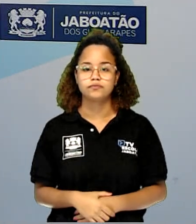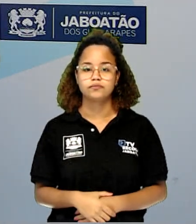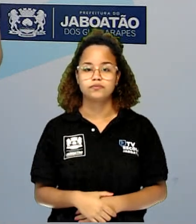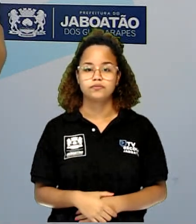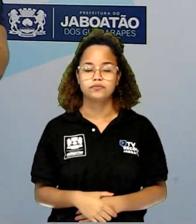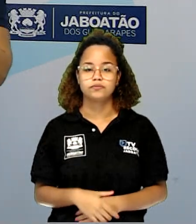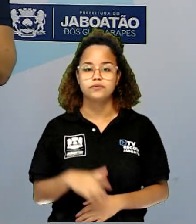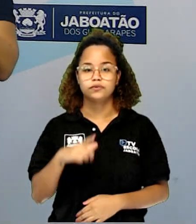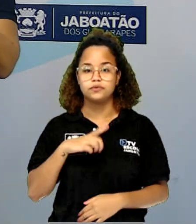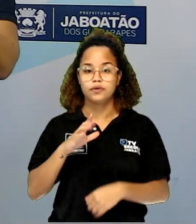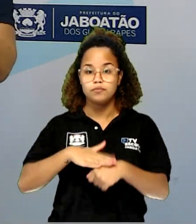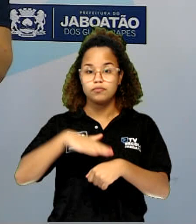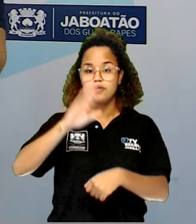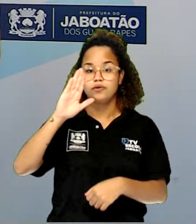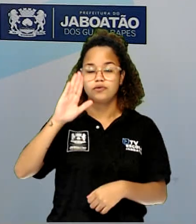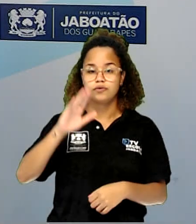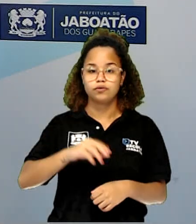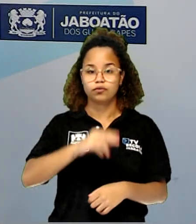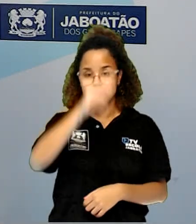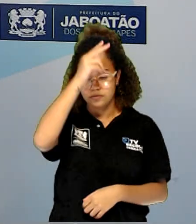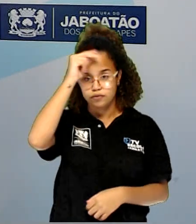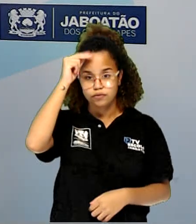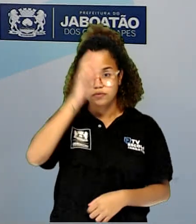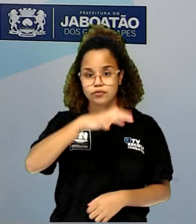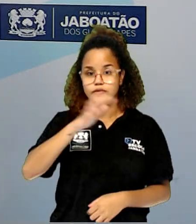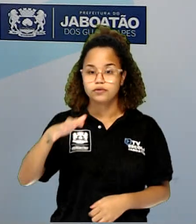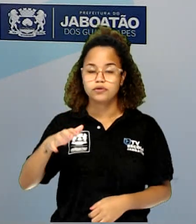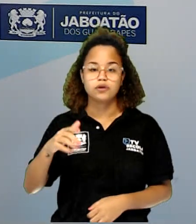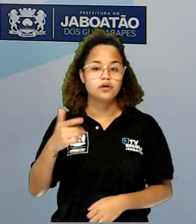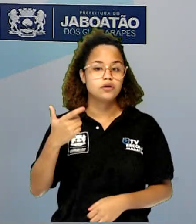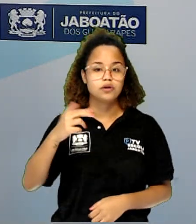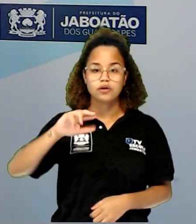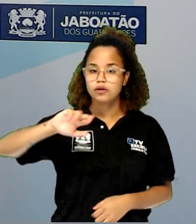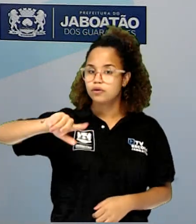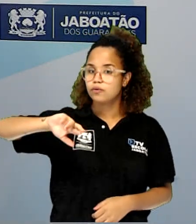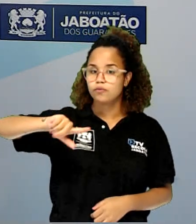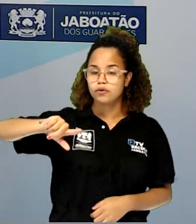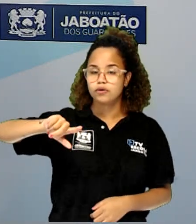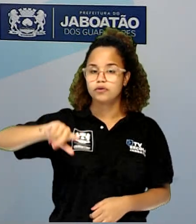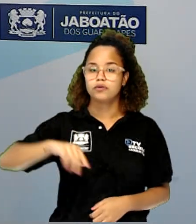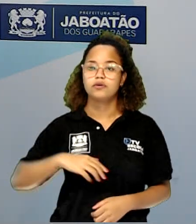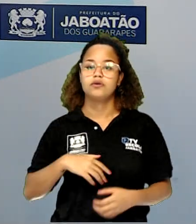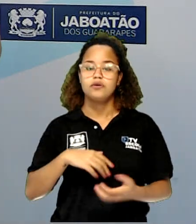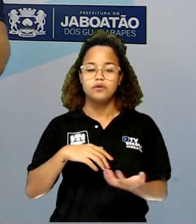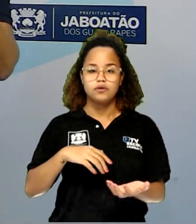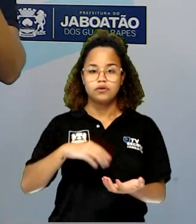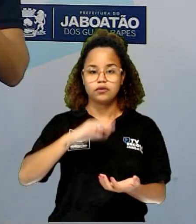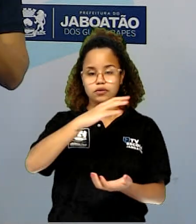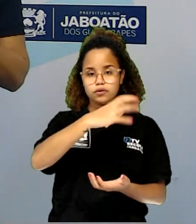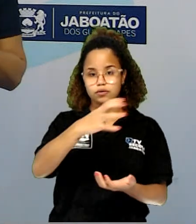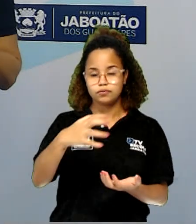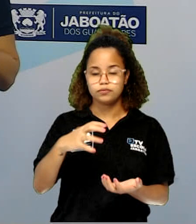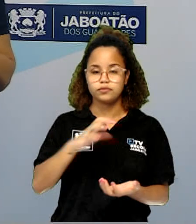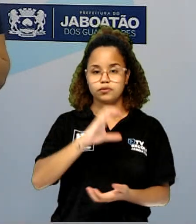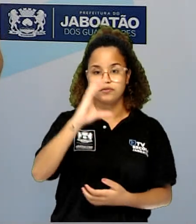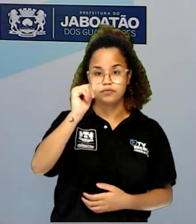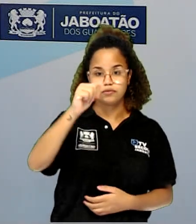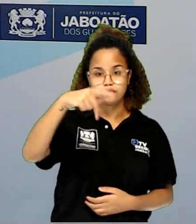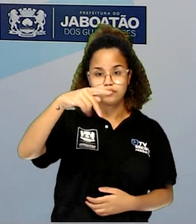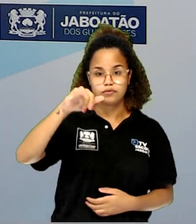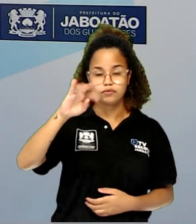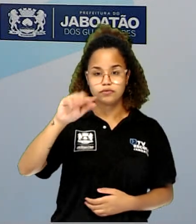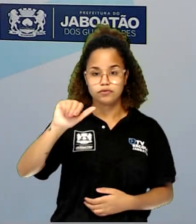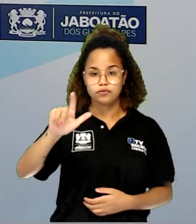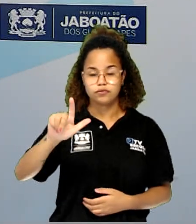maior município, sem ser capital, no Norte e Nordeste, tá certo? Sendo também maior fora do eixo